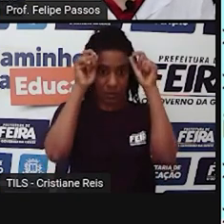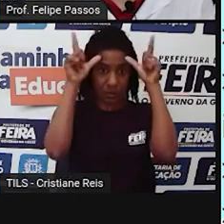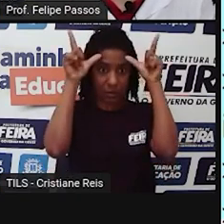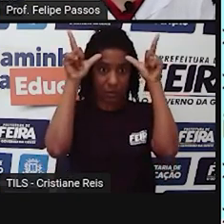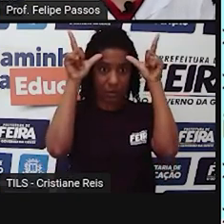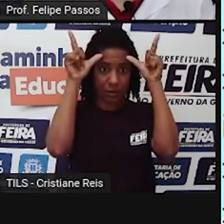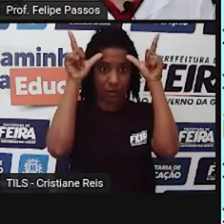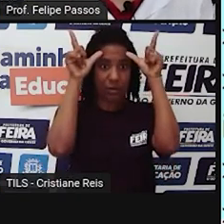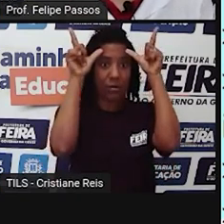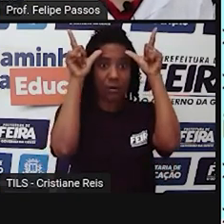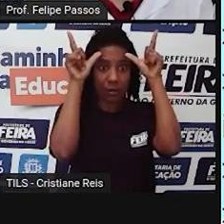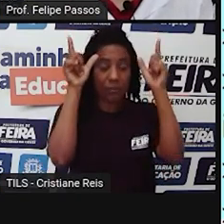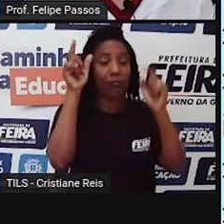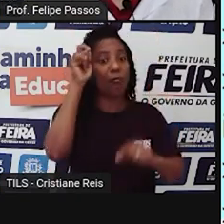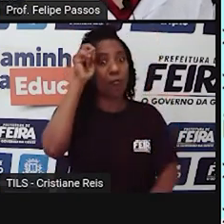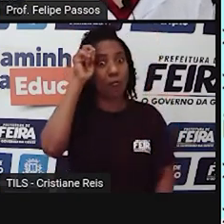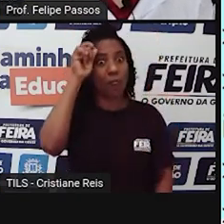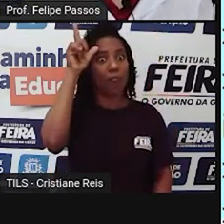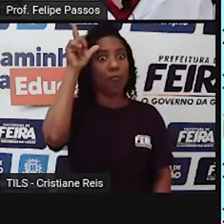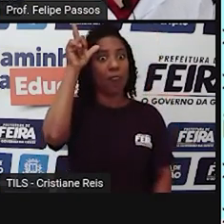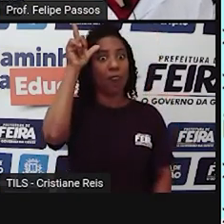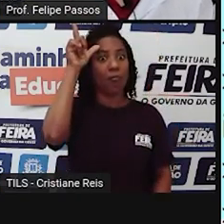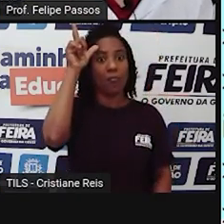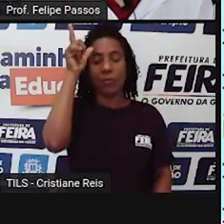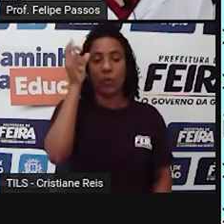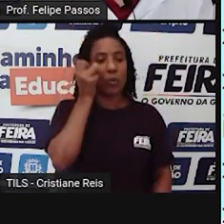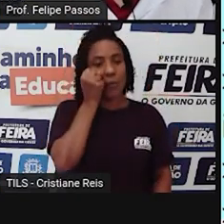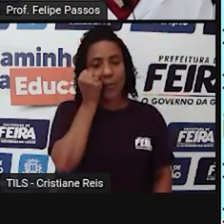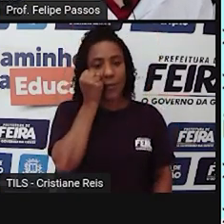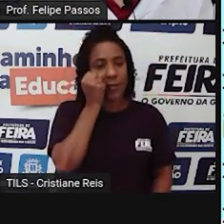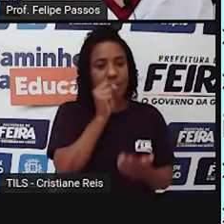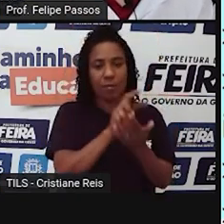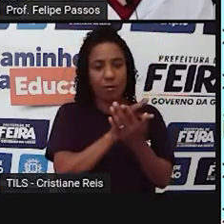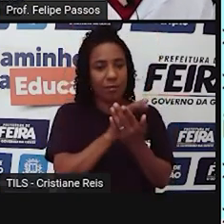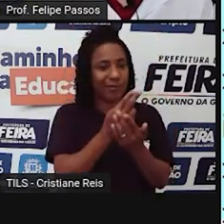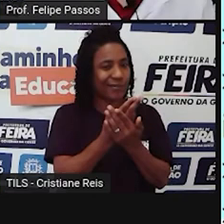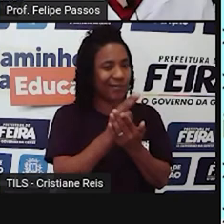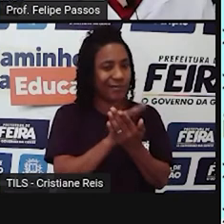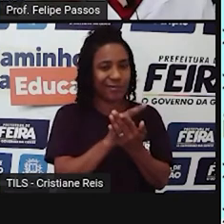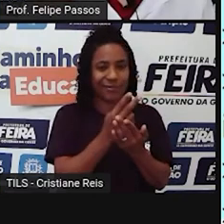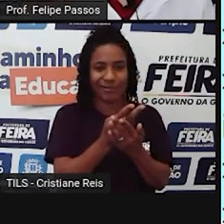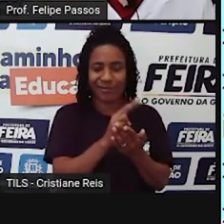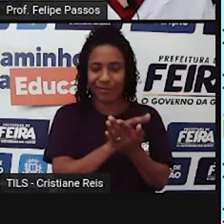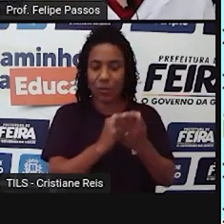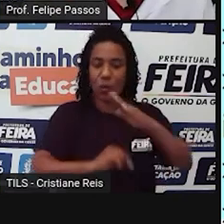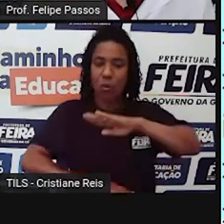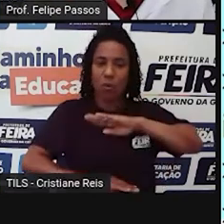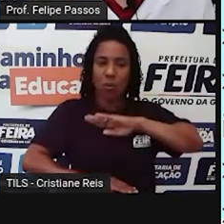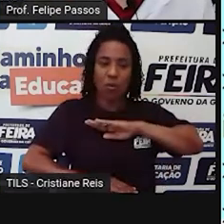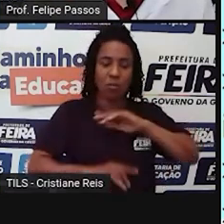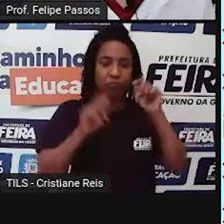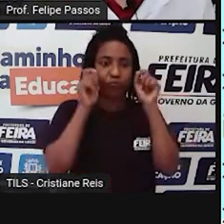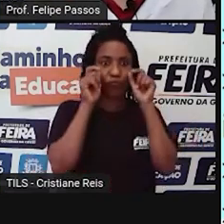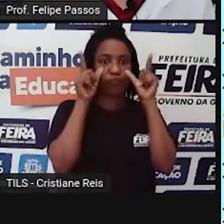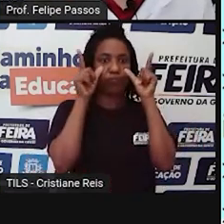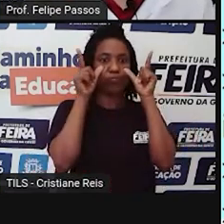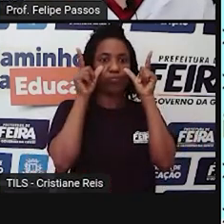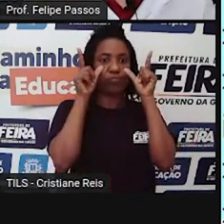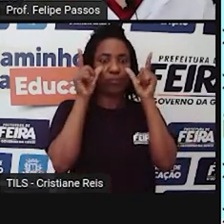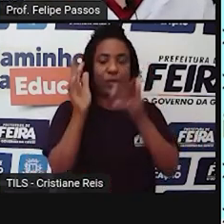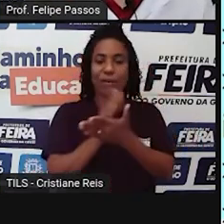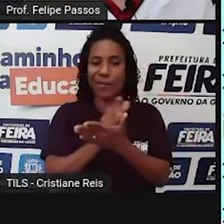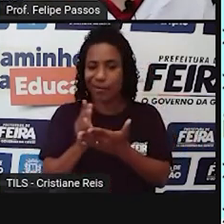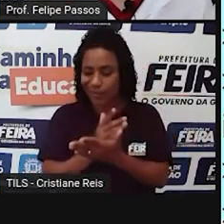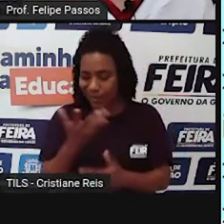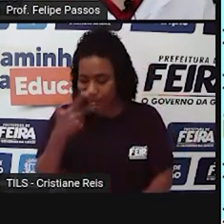seu corpo está entendendo que está de dia. Então você não precisa dormir, você não precisa do hormônio do sono. Isso faz com que a gente tenha muitas crianças ansiosas,